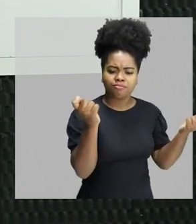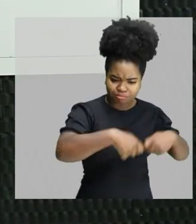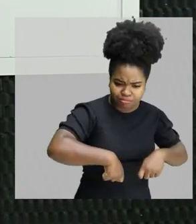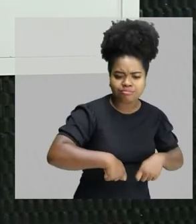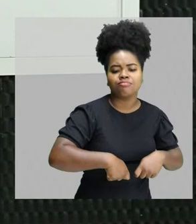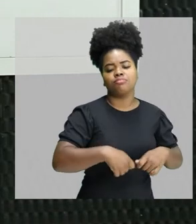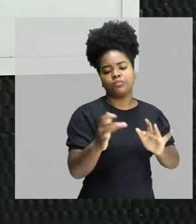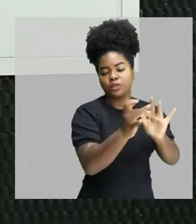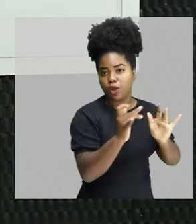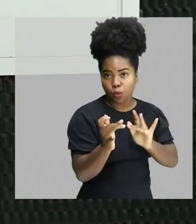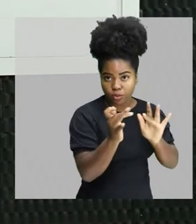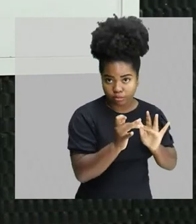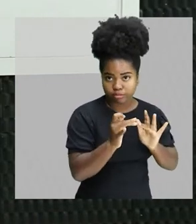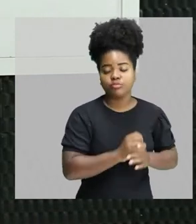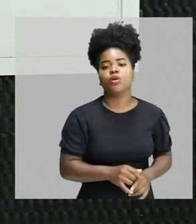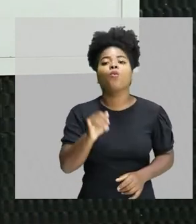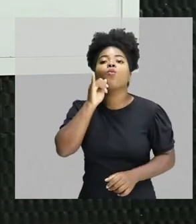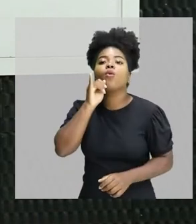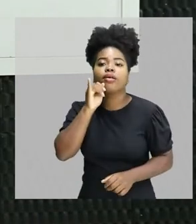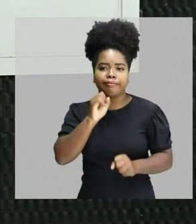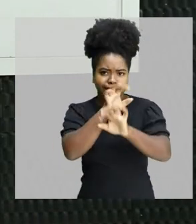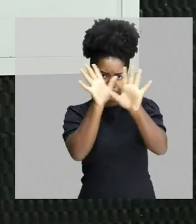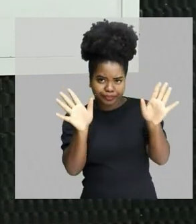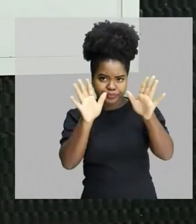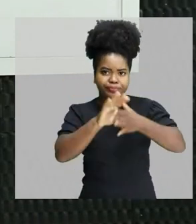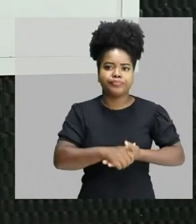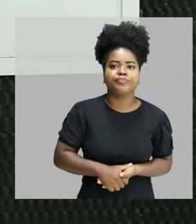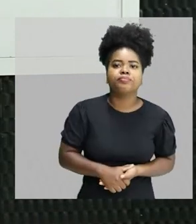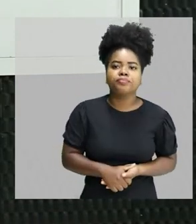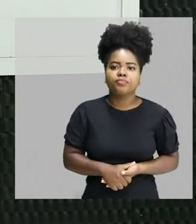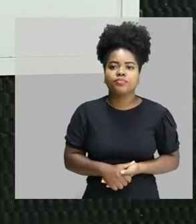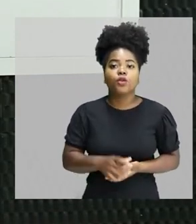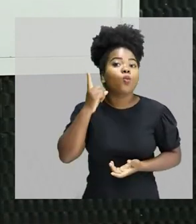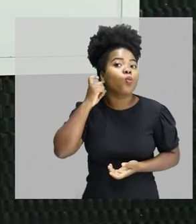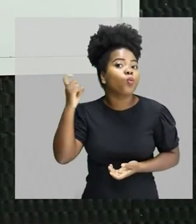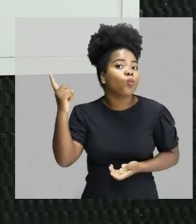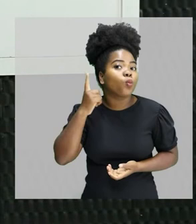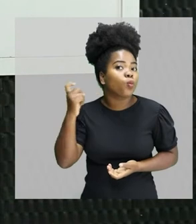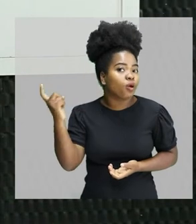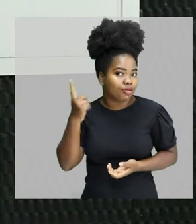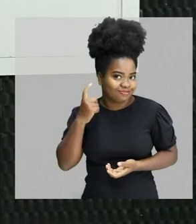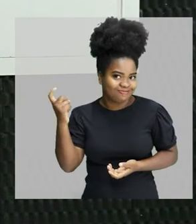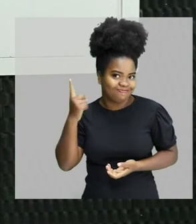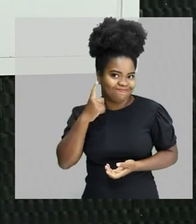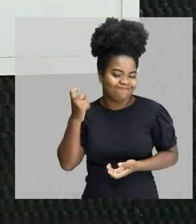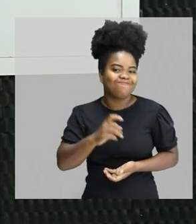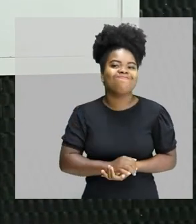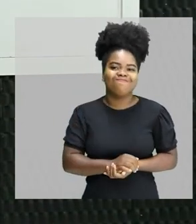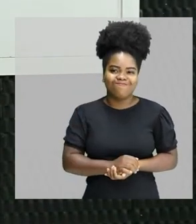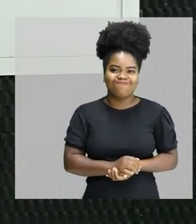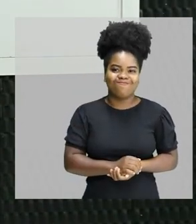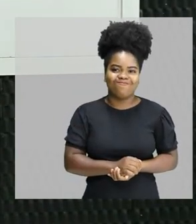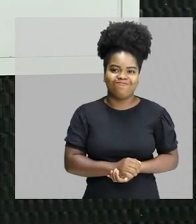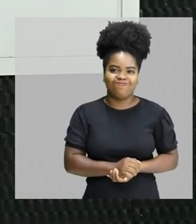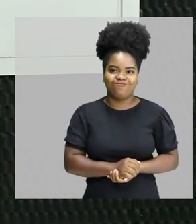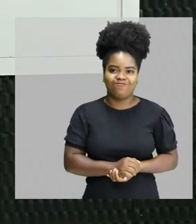Um exemplo disso, o som. Certo? Um exemplo disso é o som.